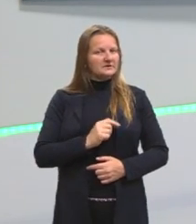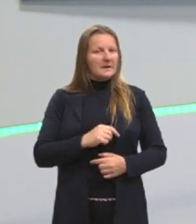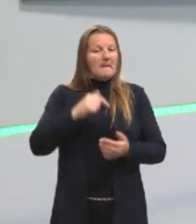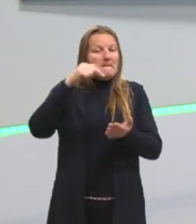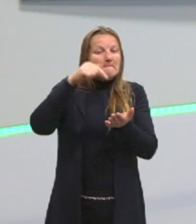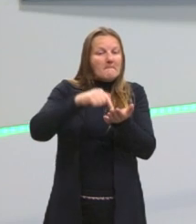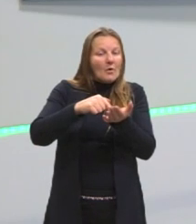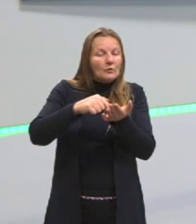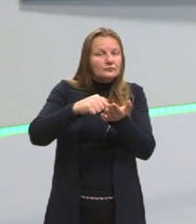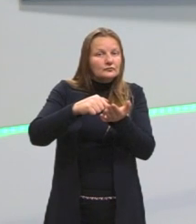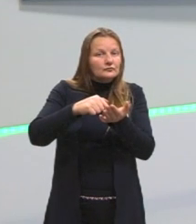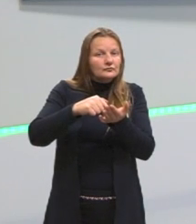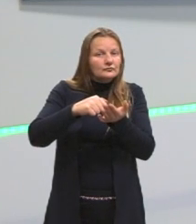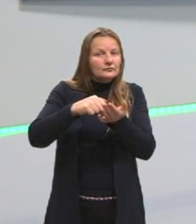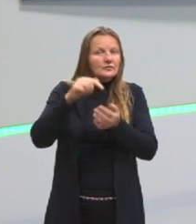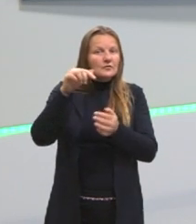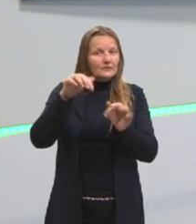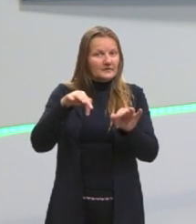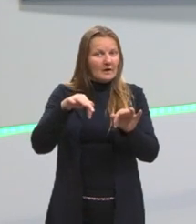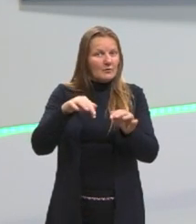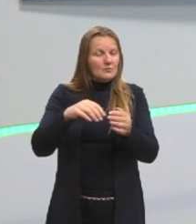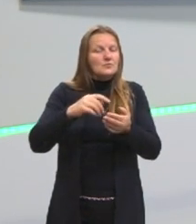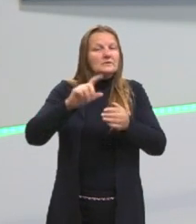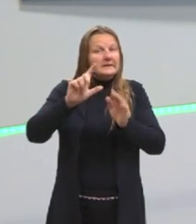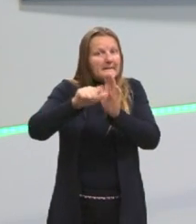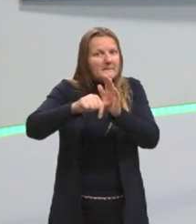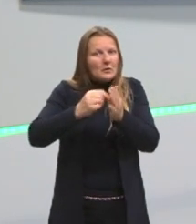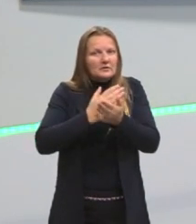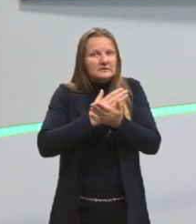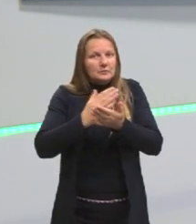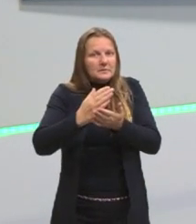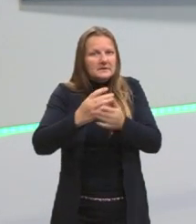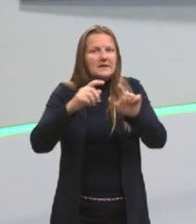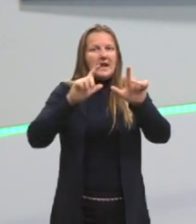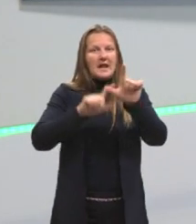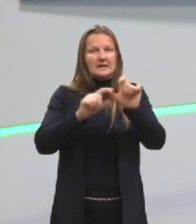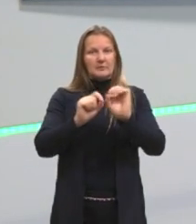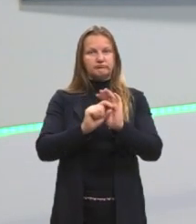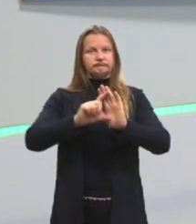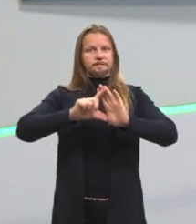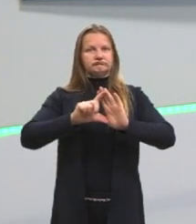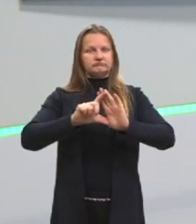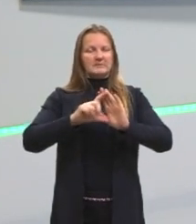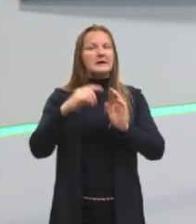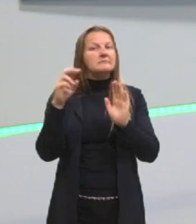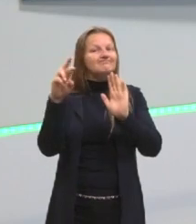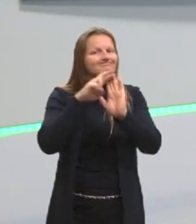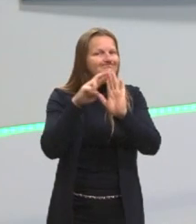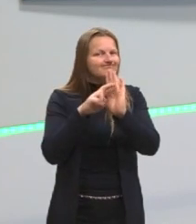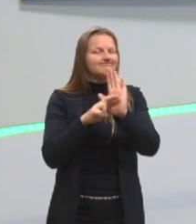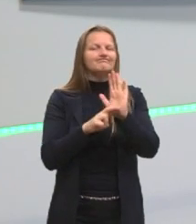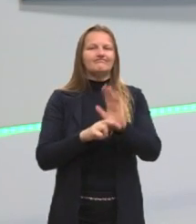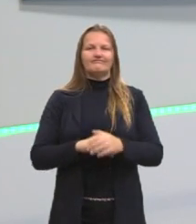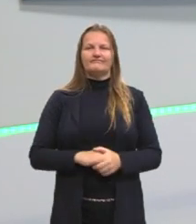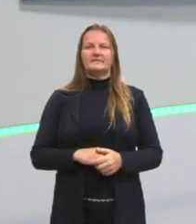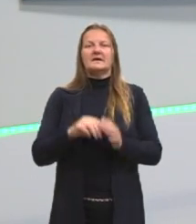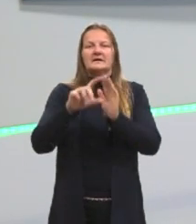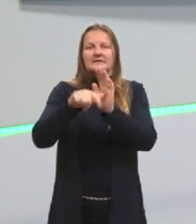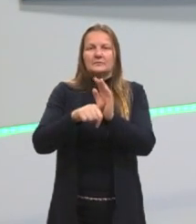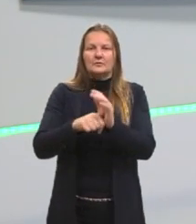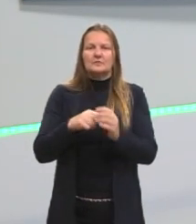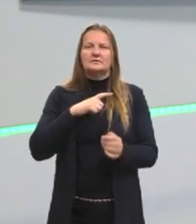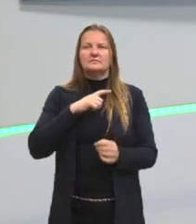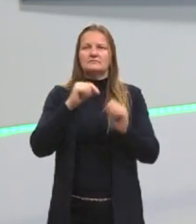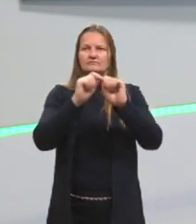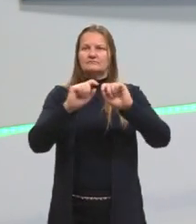com essa escrita adequada, com essa escrita afinadíssima à norma padrão. E depois, na nossa